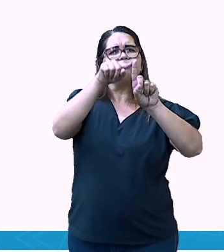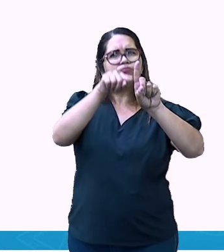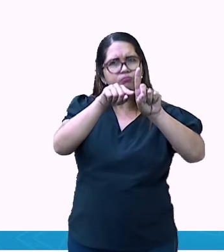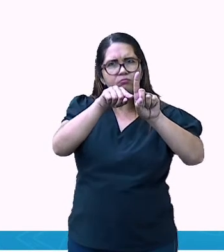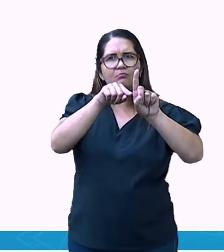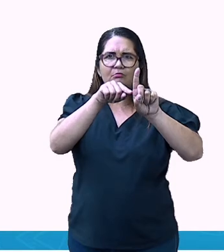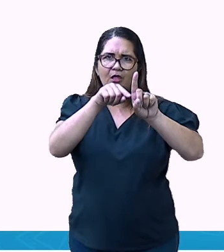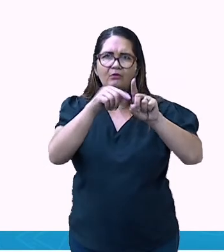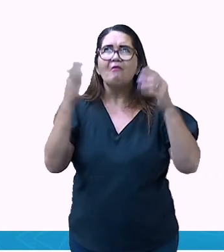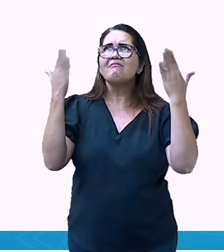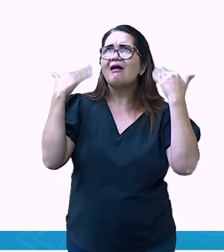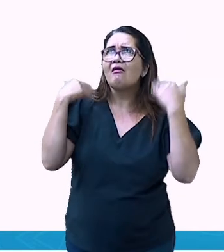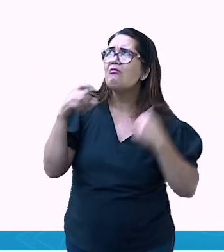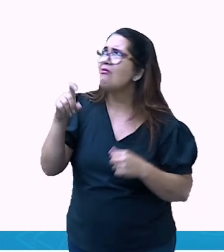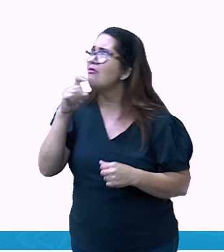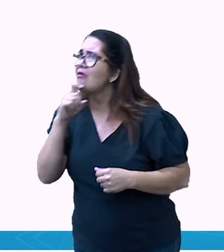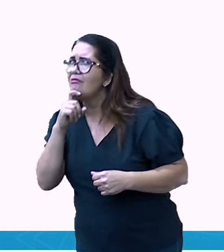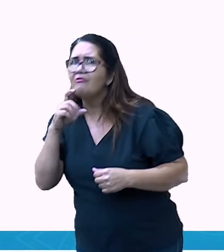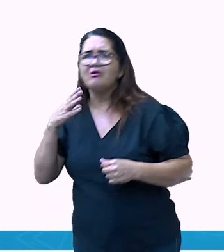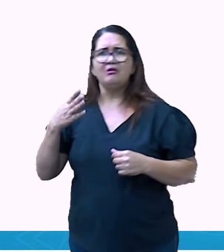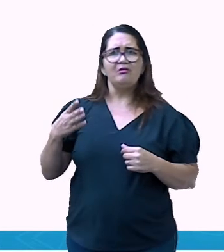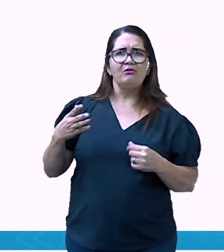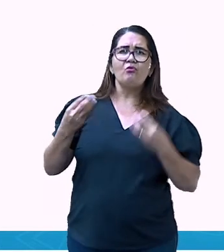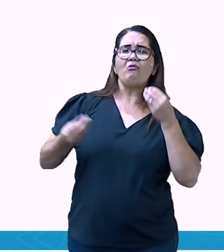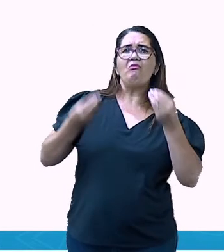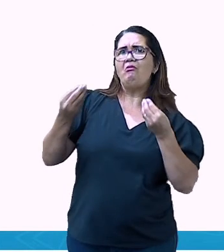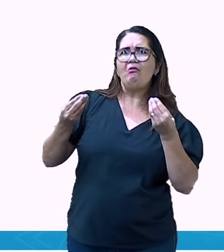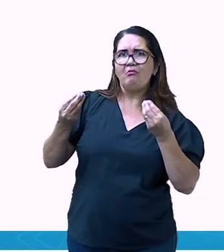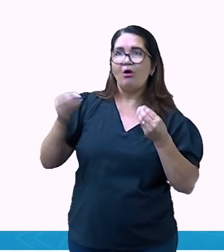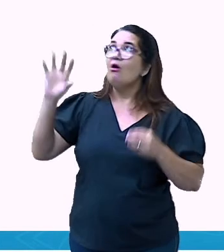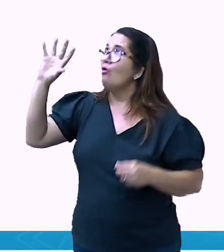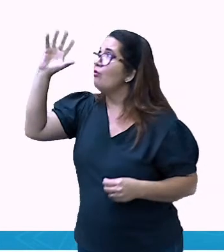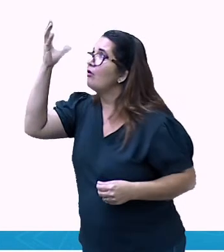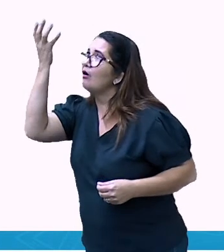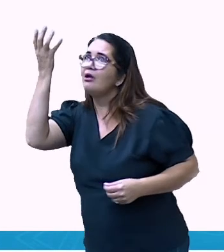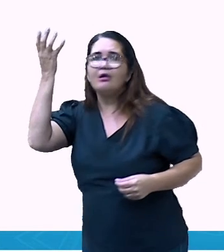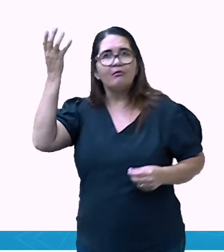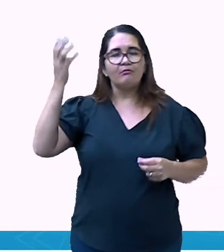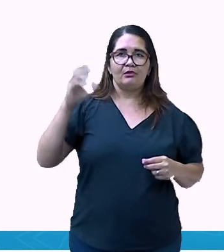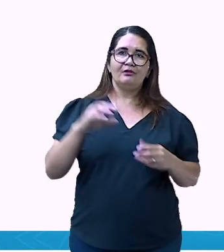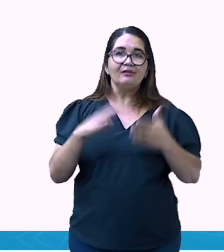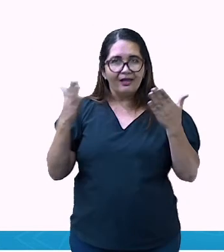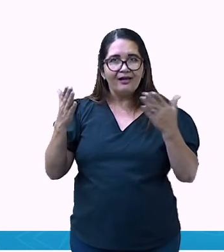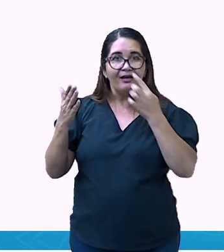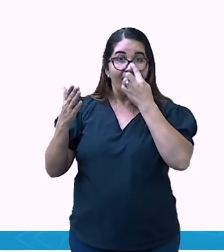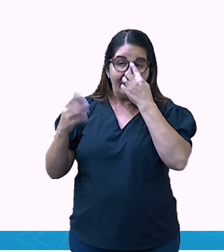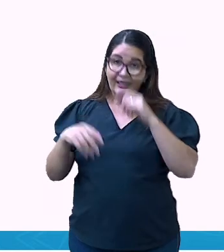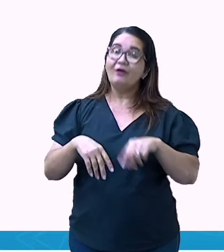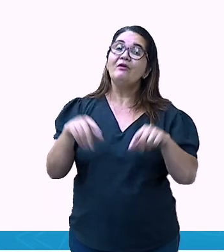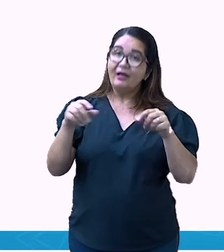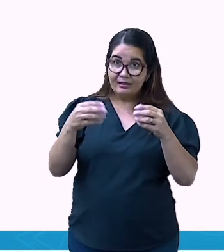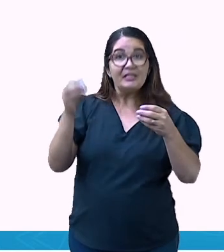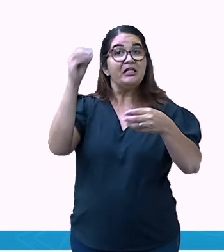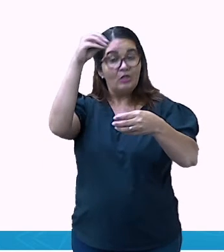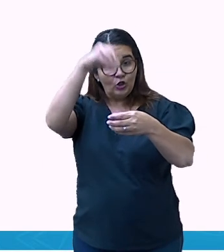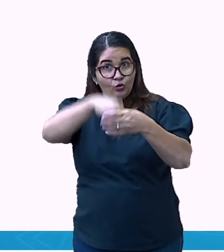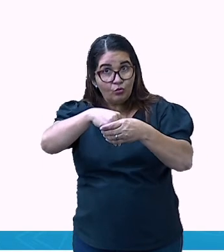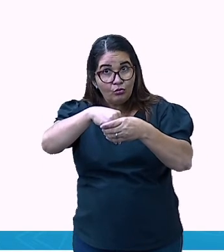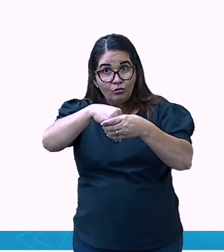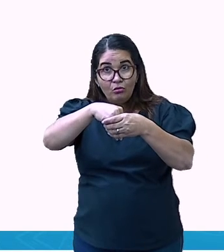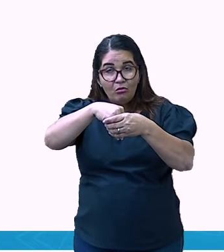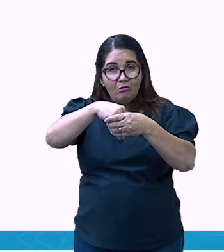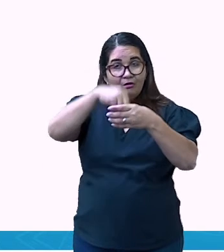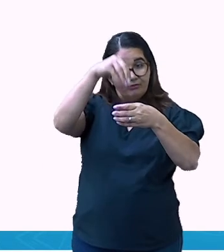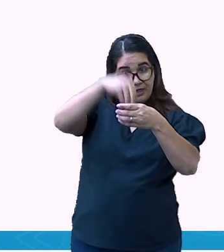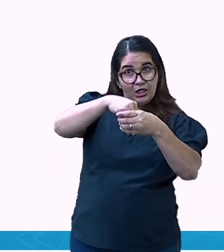talvez a gente não teria em mãos, né? É um aparelho tão preciso assim. E, aí, chega aí o GPS para